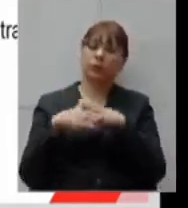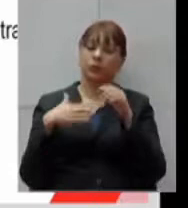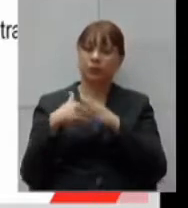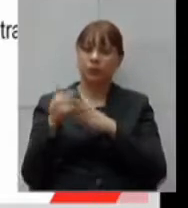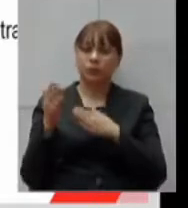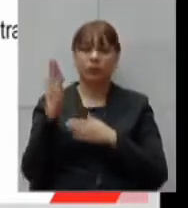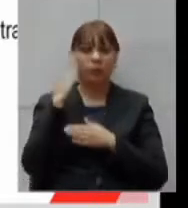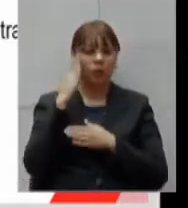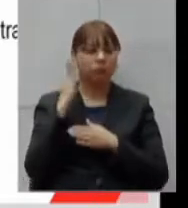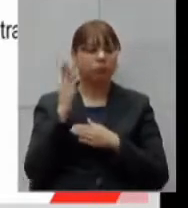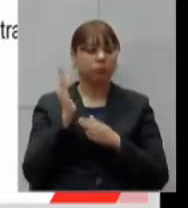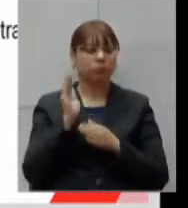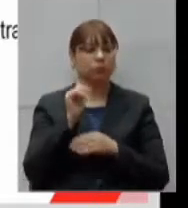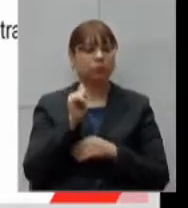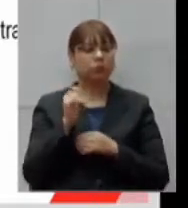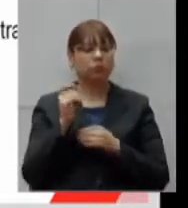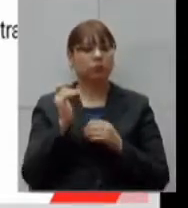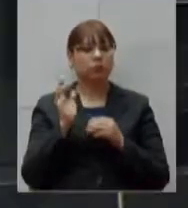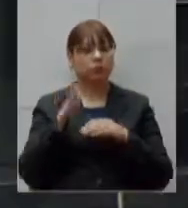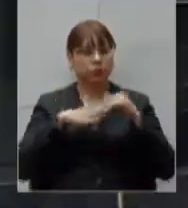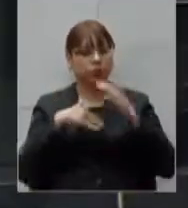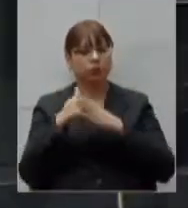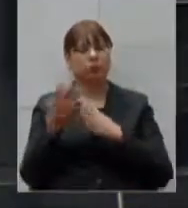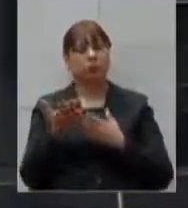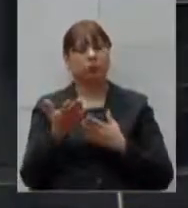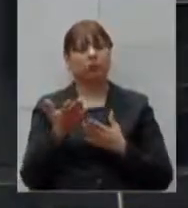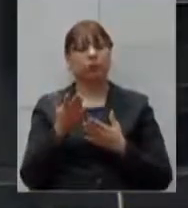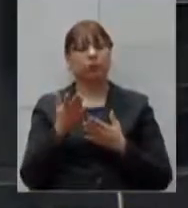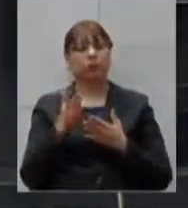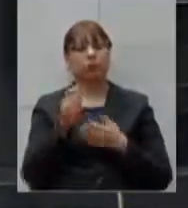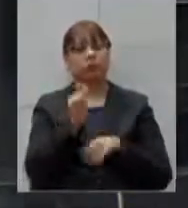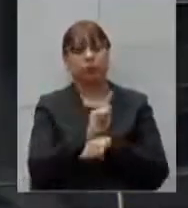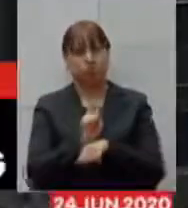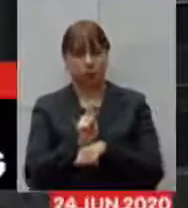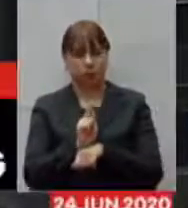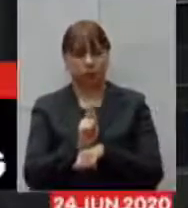contrato de gestão não integrante da administração pública estadual.